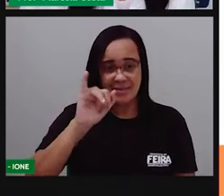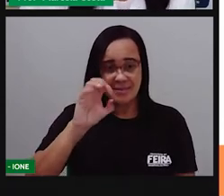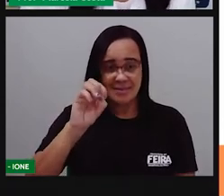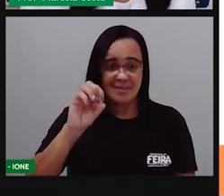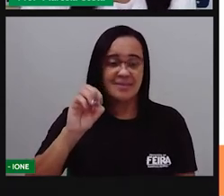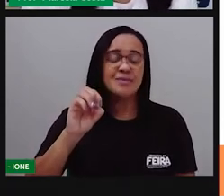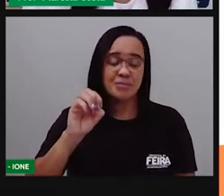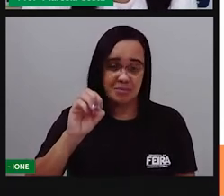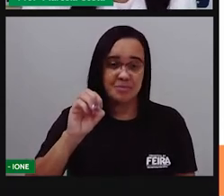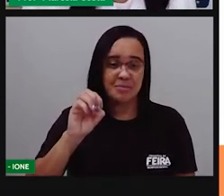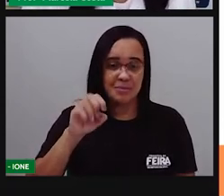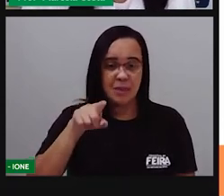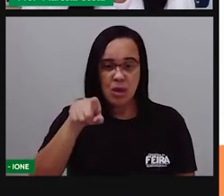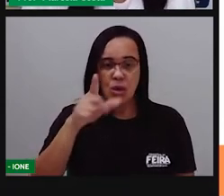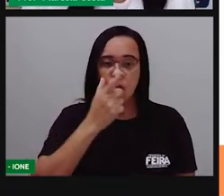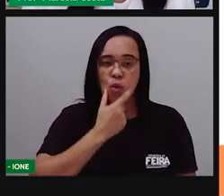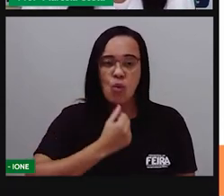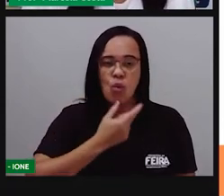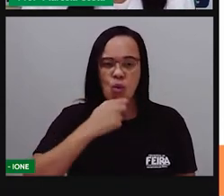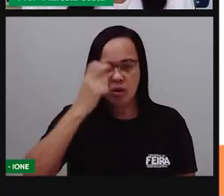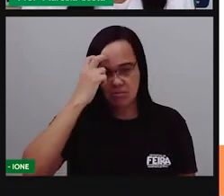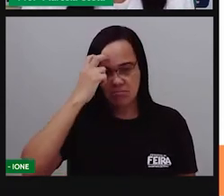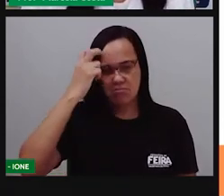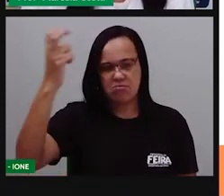Ó. Sábio.